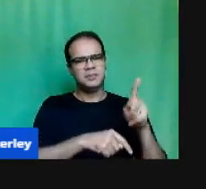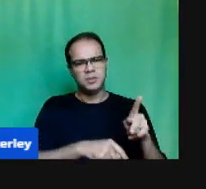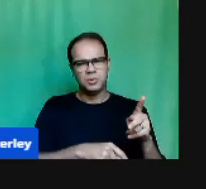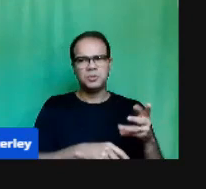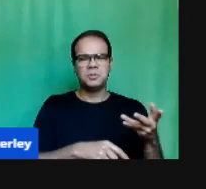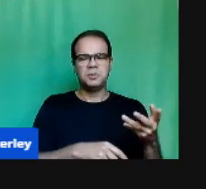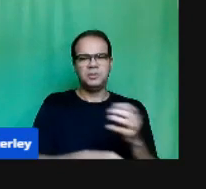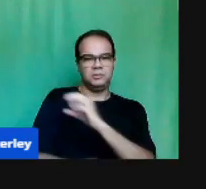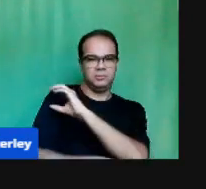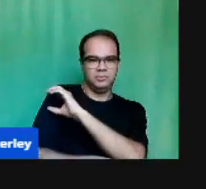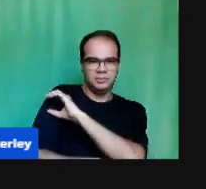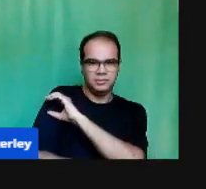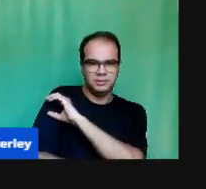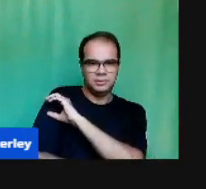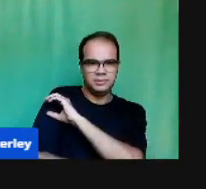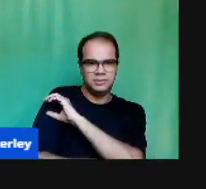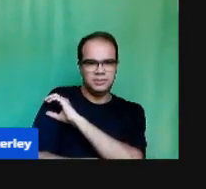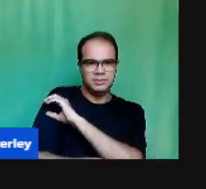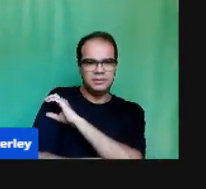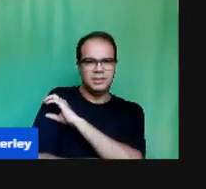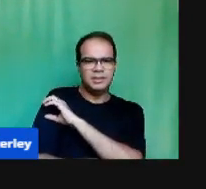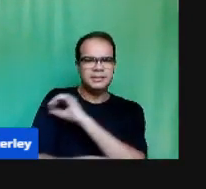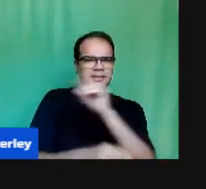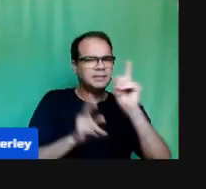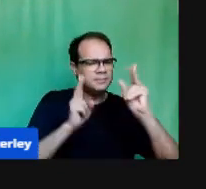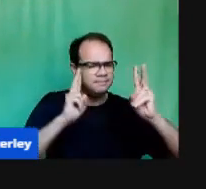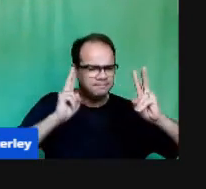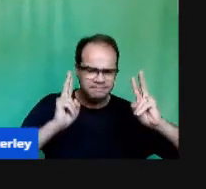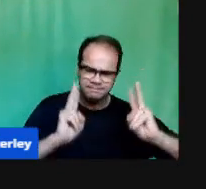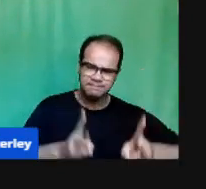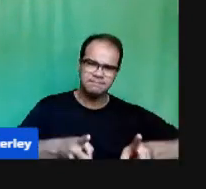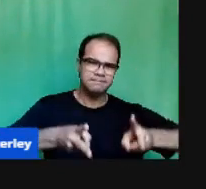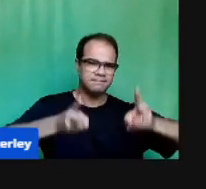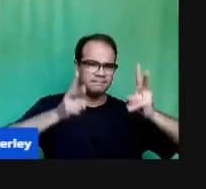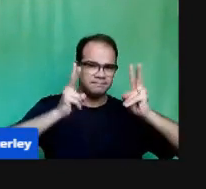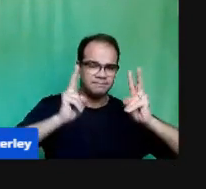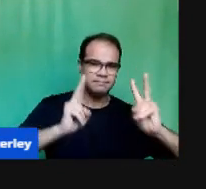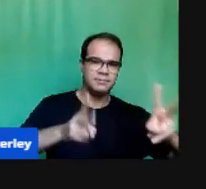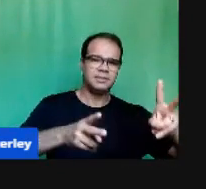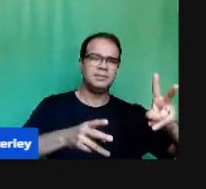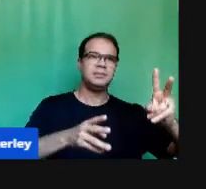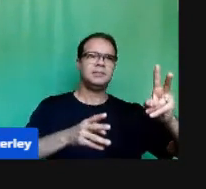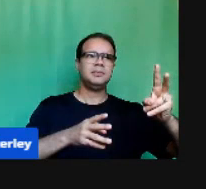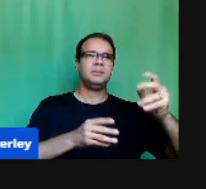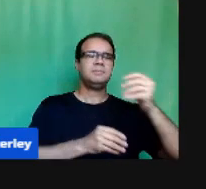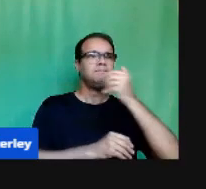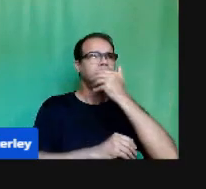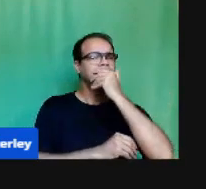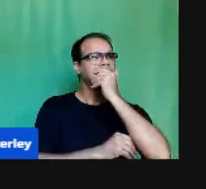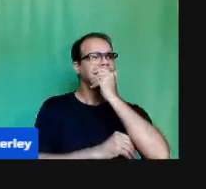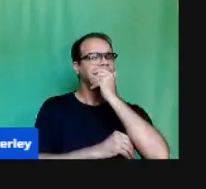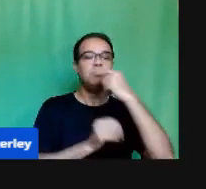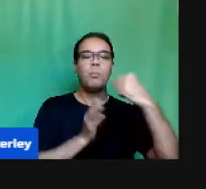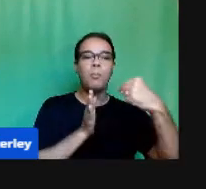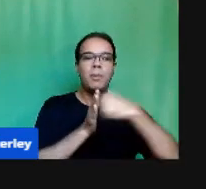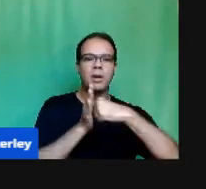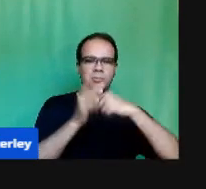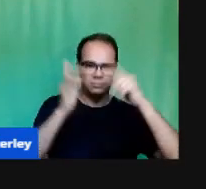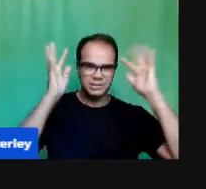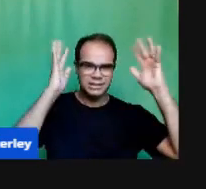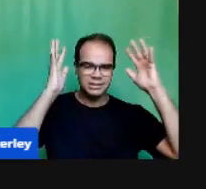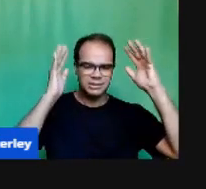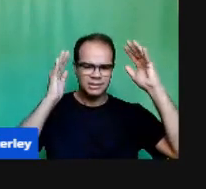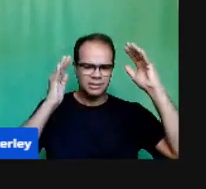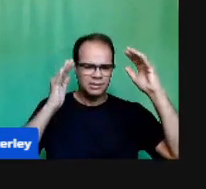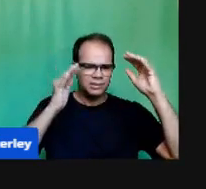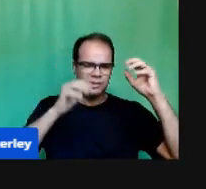coordenação Nós estamos Sempre nos Perguntando O que mudou E como Nós fizemos